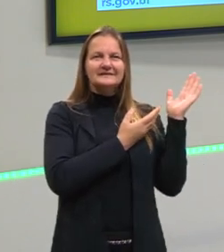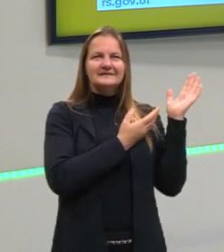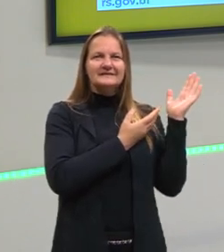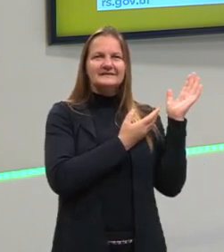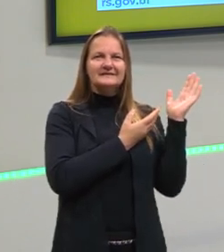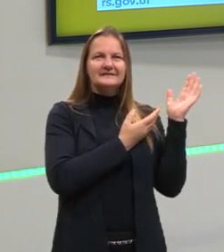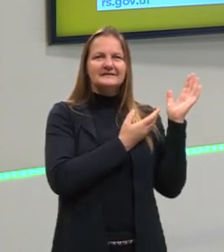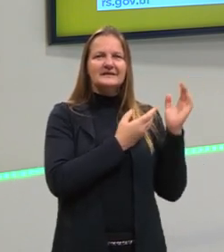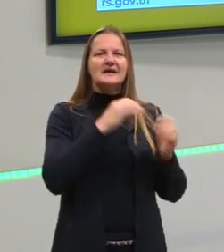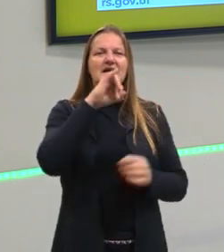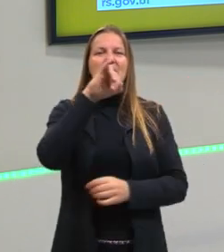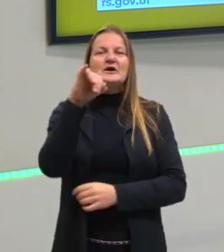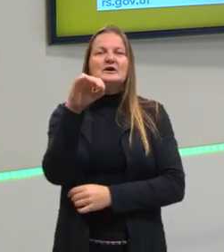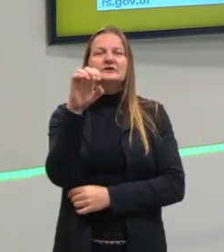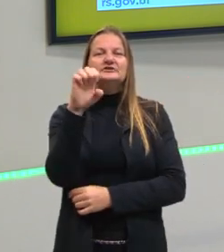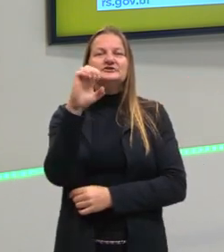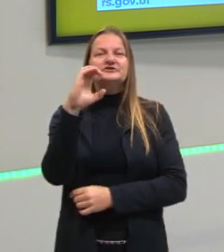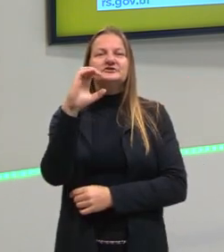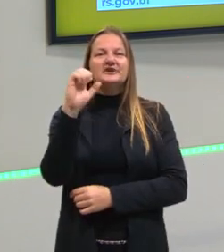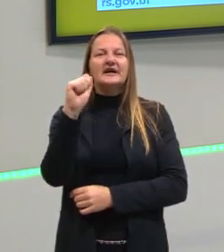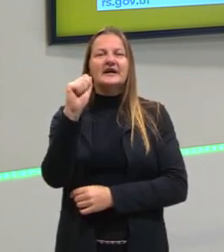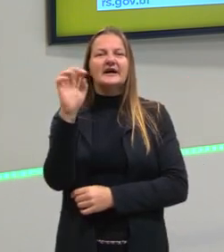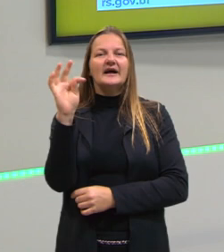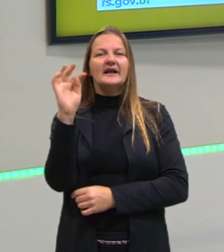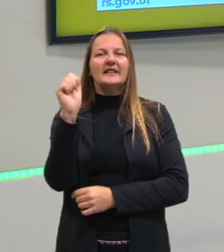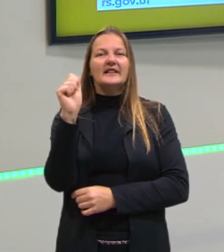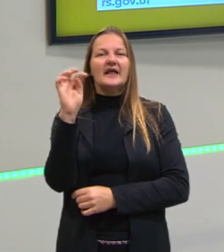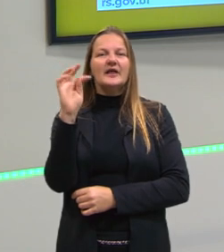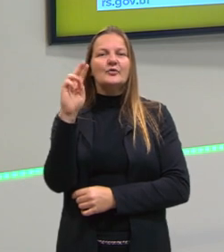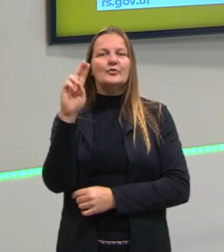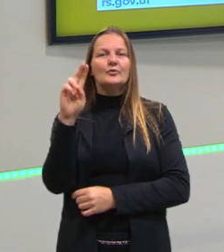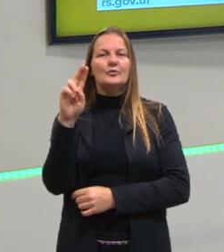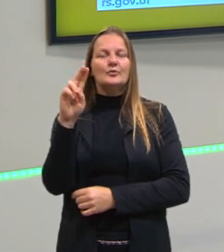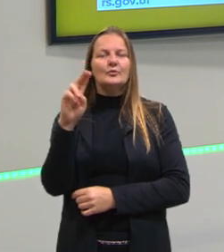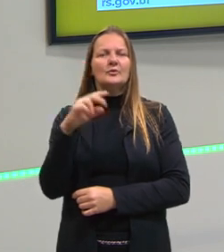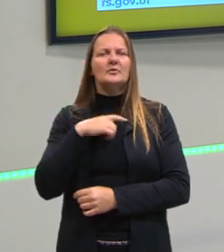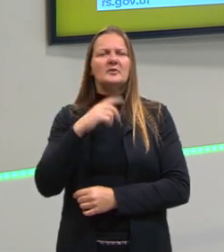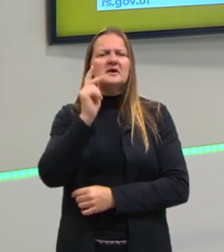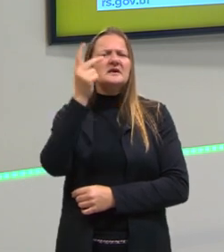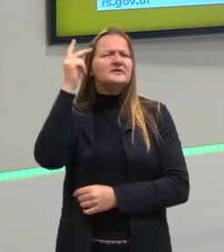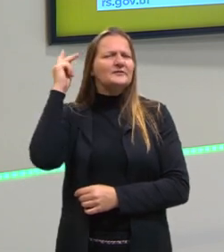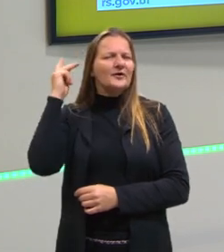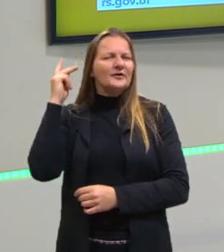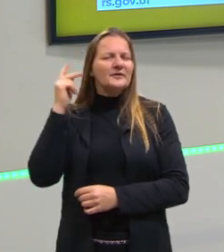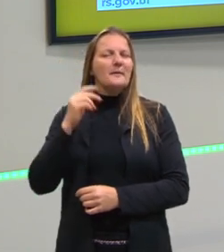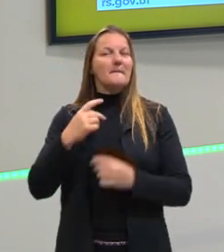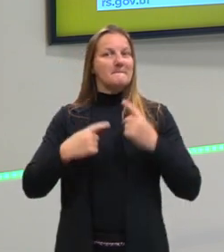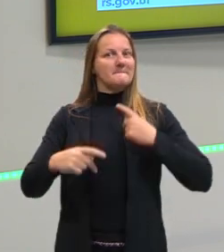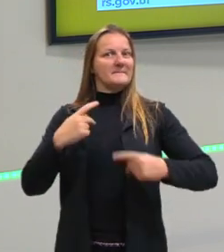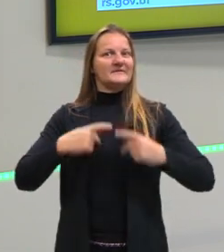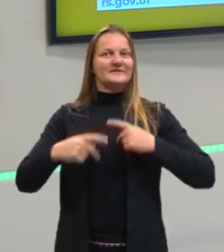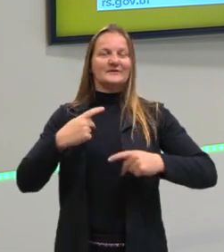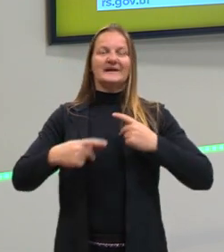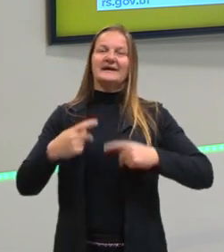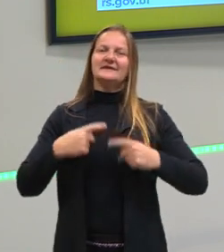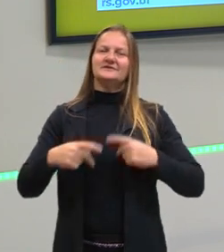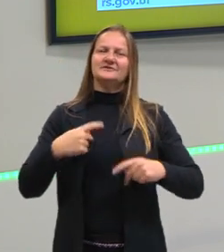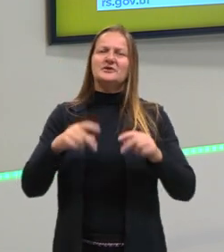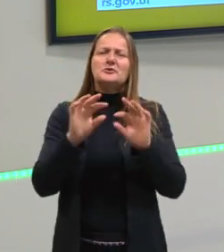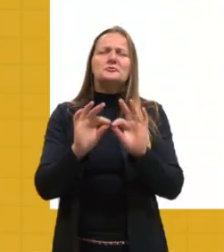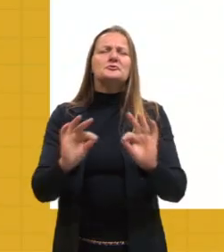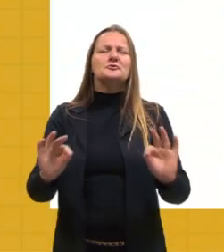Jeca Tatu, que foi desprezado por um período da nossa história por ser alguém que, um